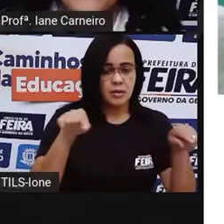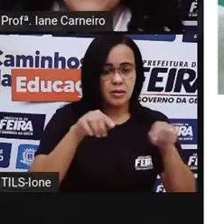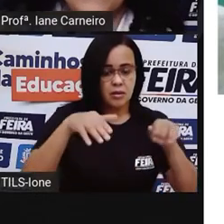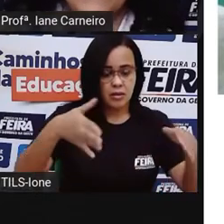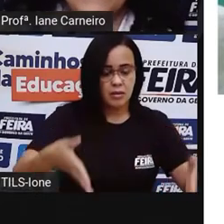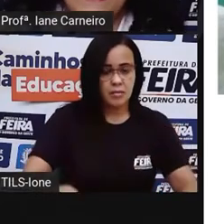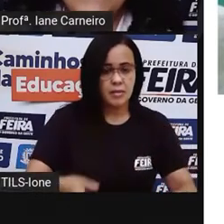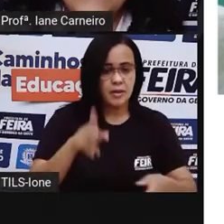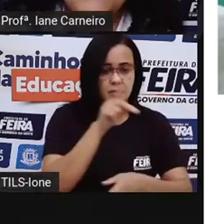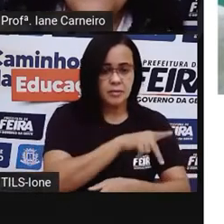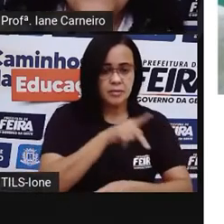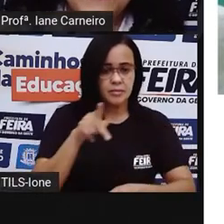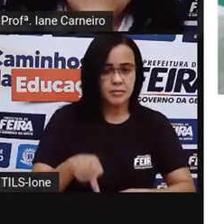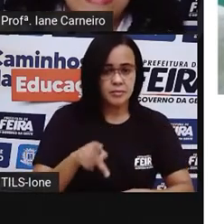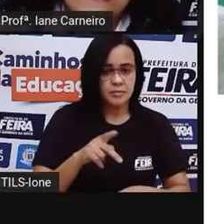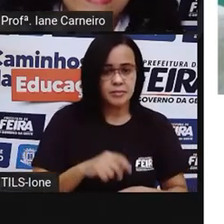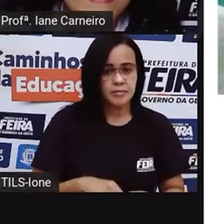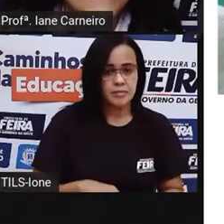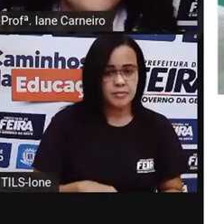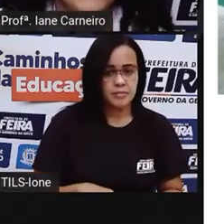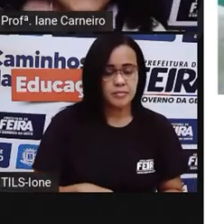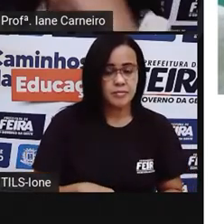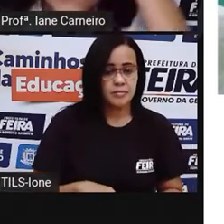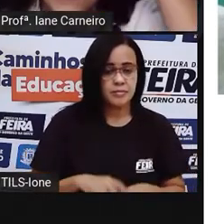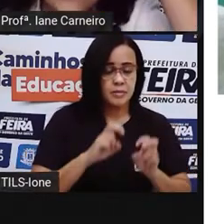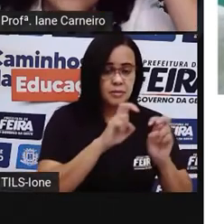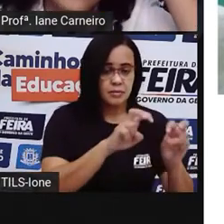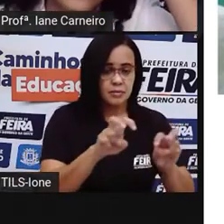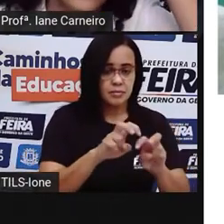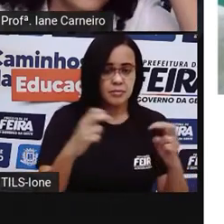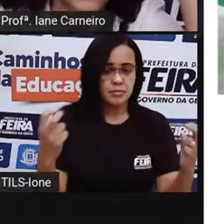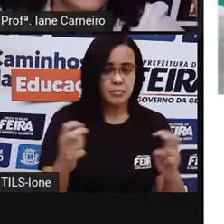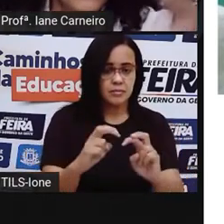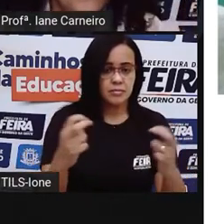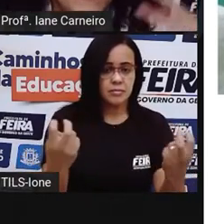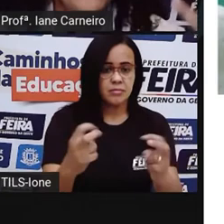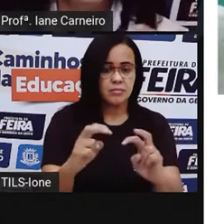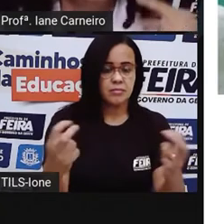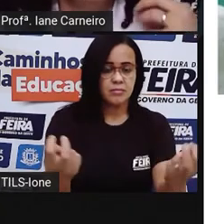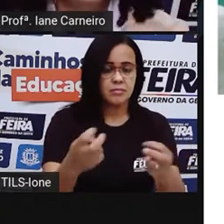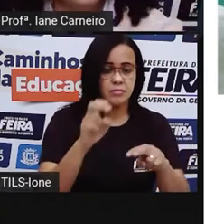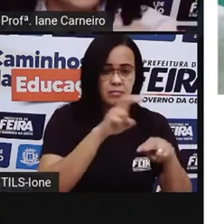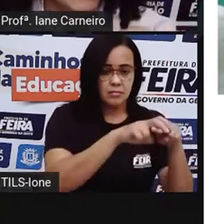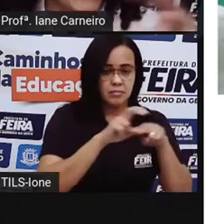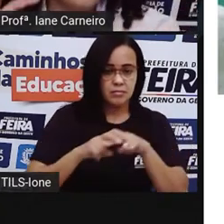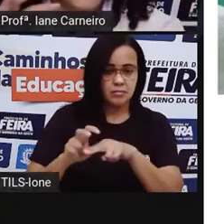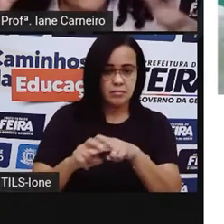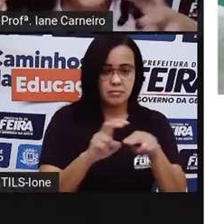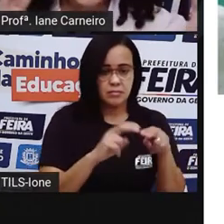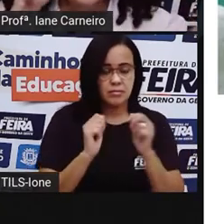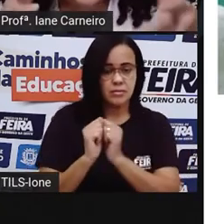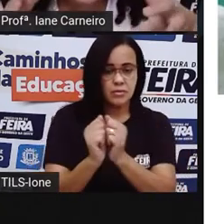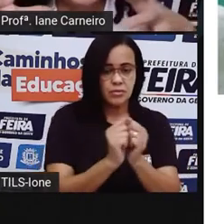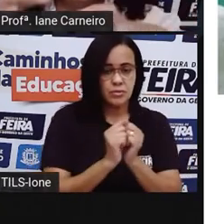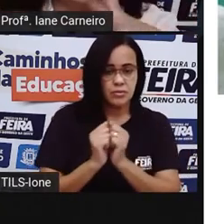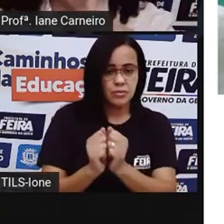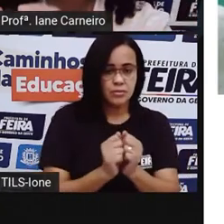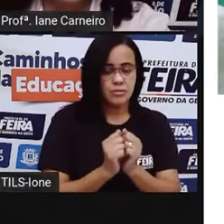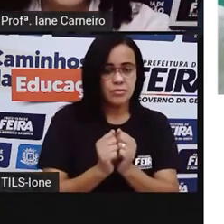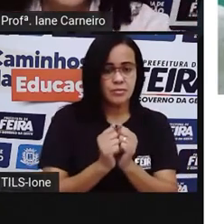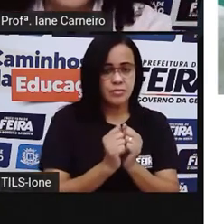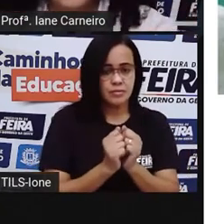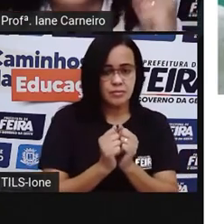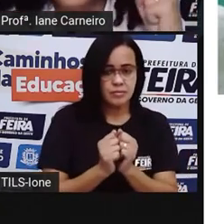né? Aqui a gente vê as cadeiras, né? Que as crianças se sentam para juntas ali. Geralmente as prós fazem